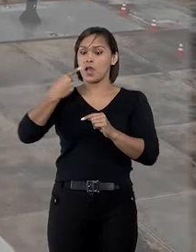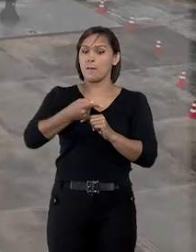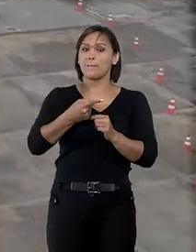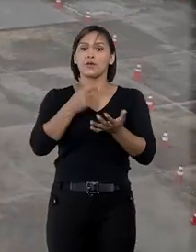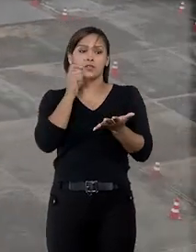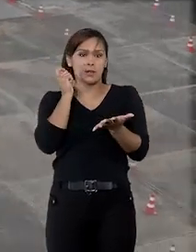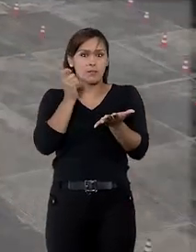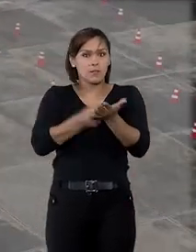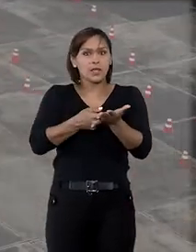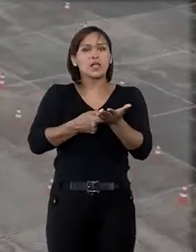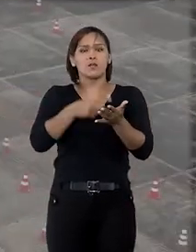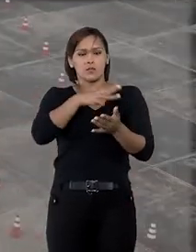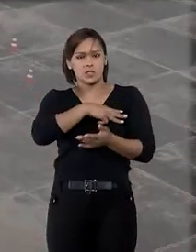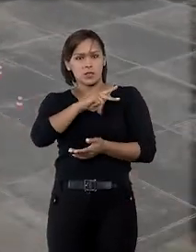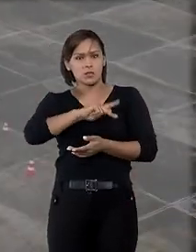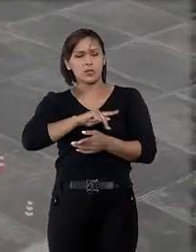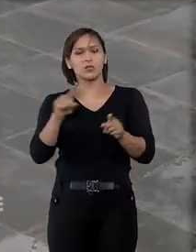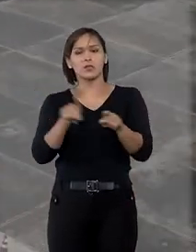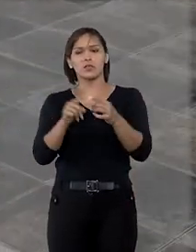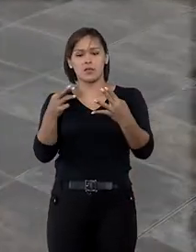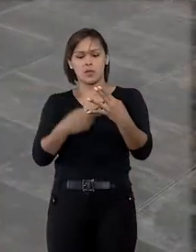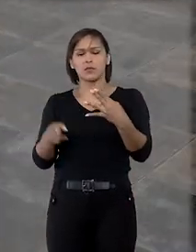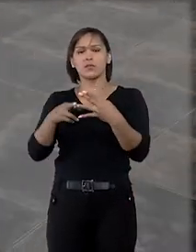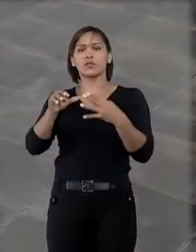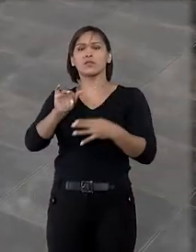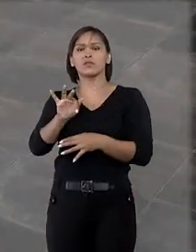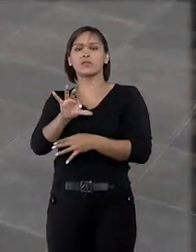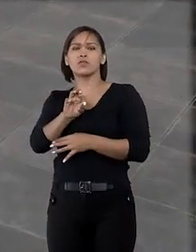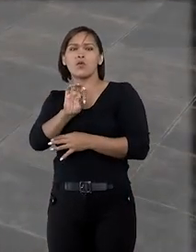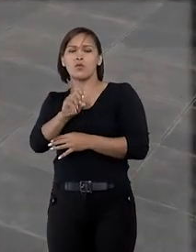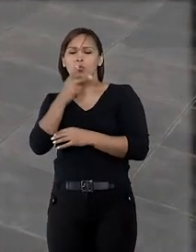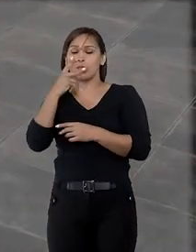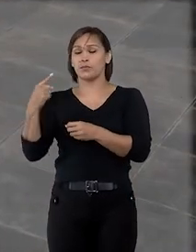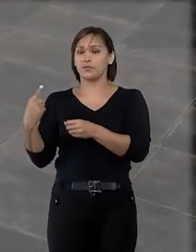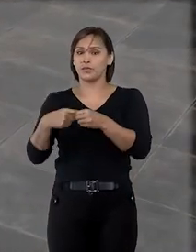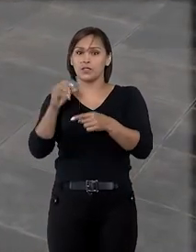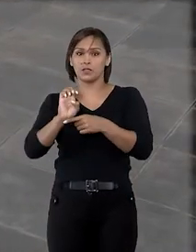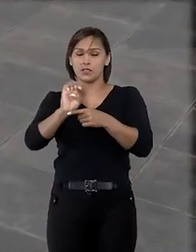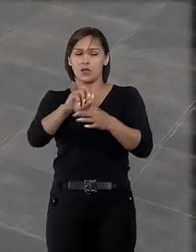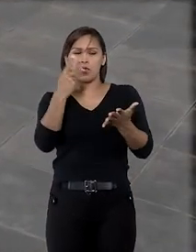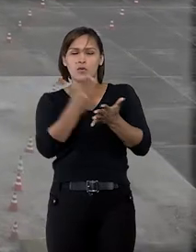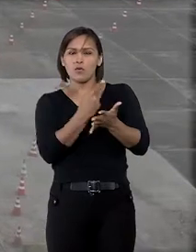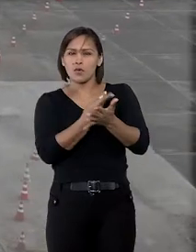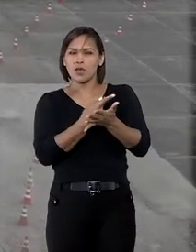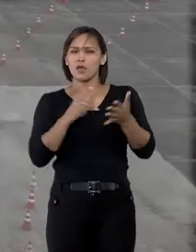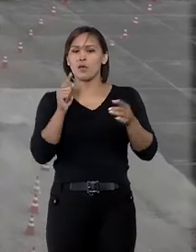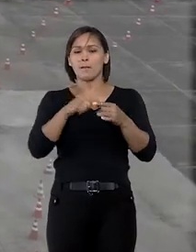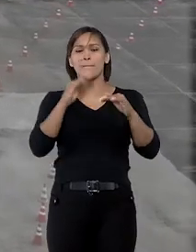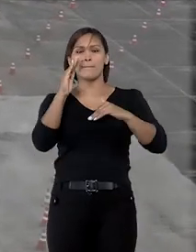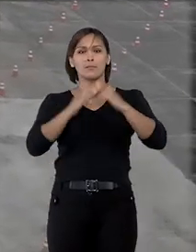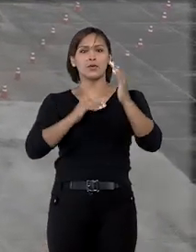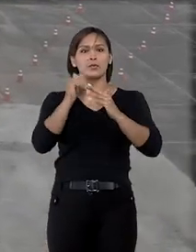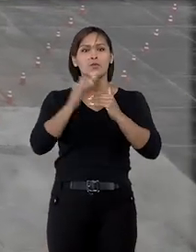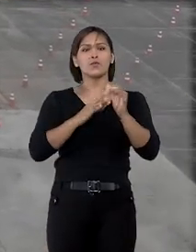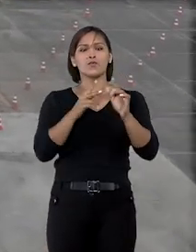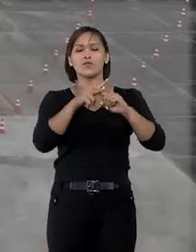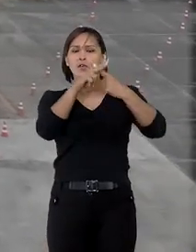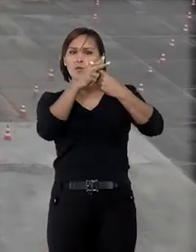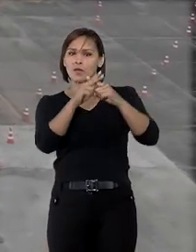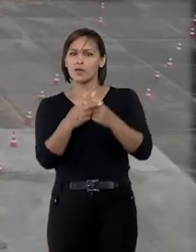advertido pelo Ministério Público e pelo Tribunal de Contas Estadual sobre a ilegalidade da situação, promoveu uma reforma